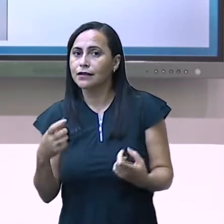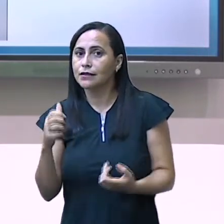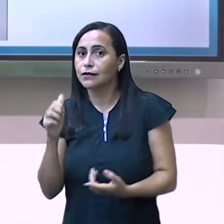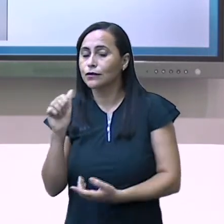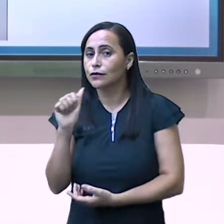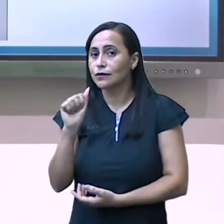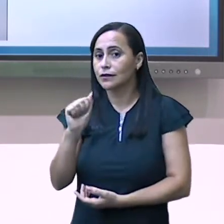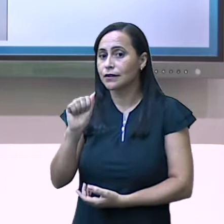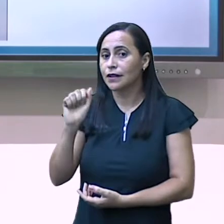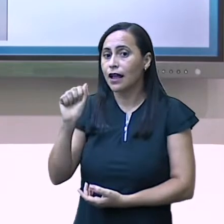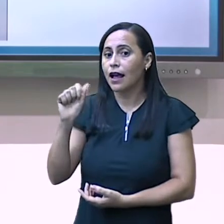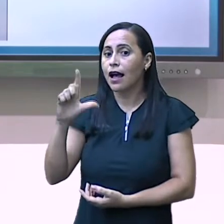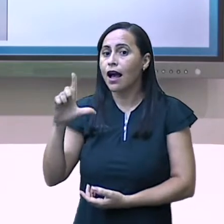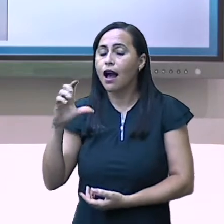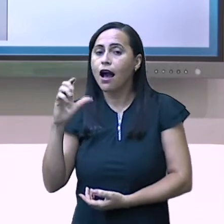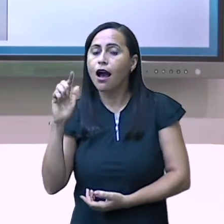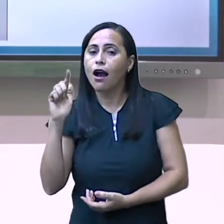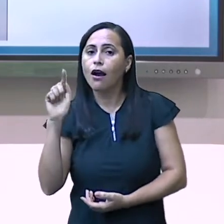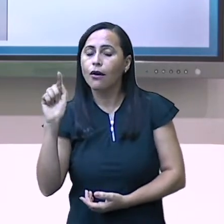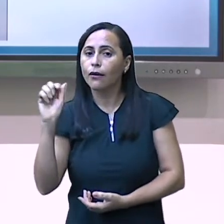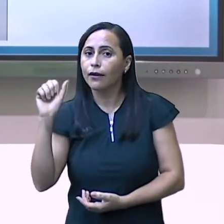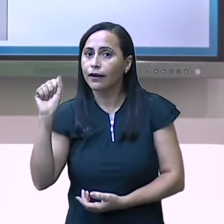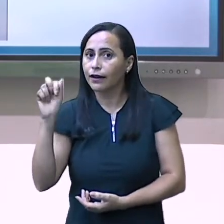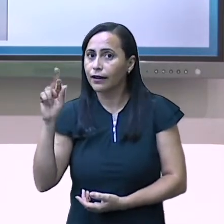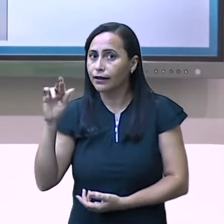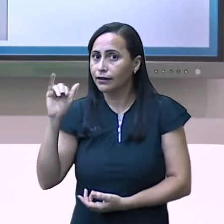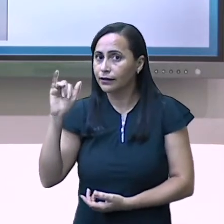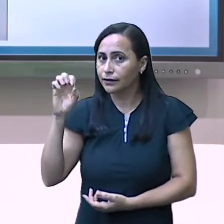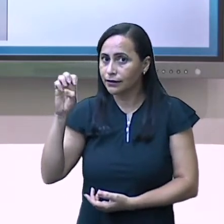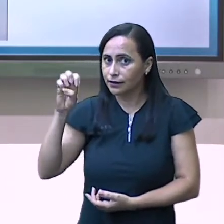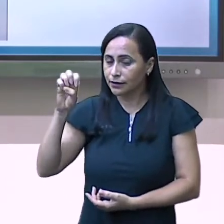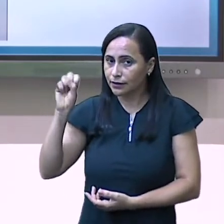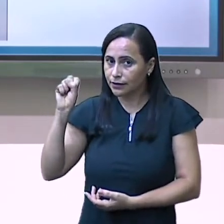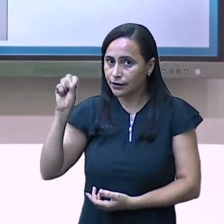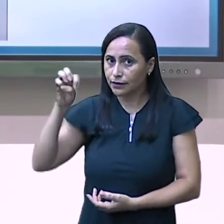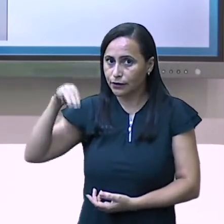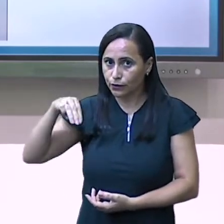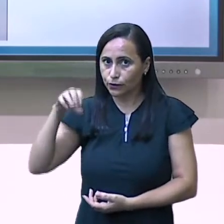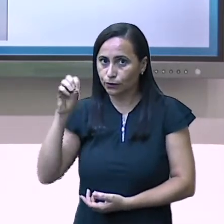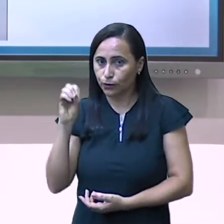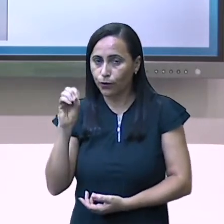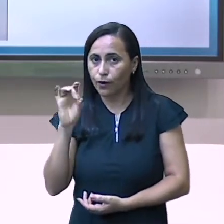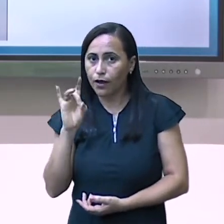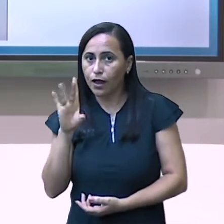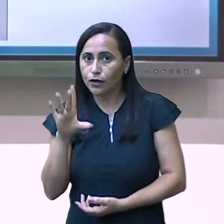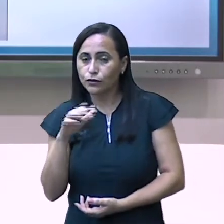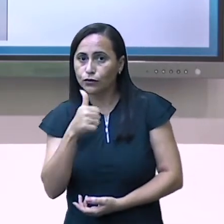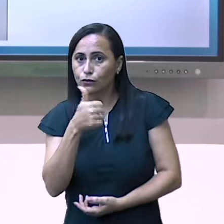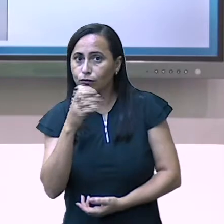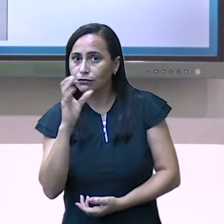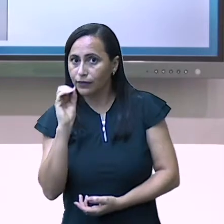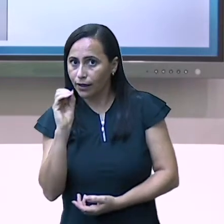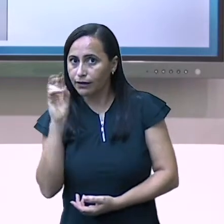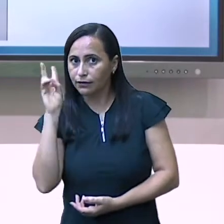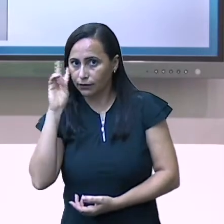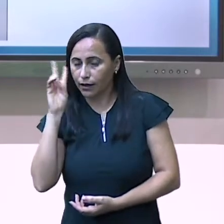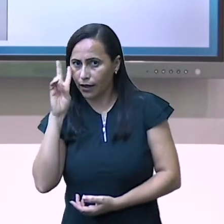Os algarismos são só 10. Estão lembrados quais são? 0,